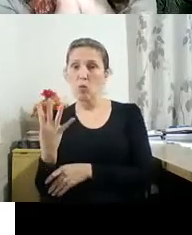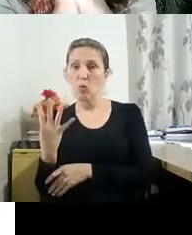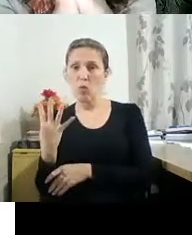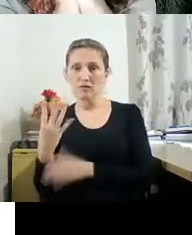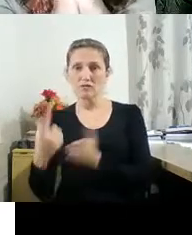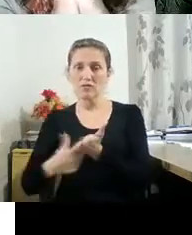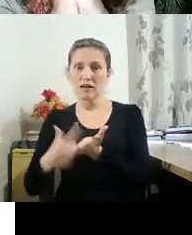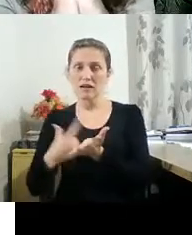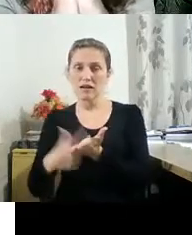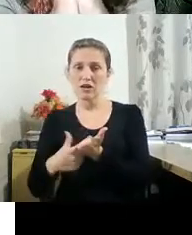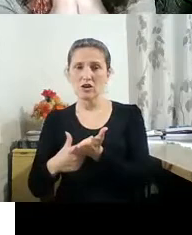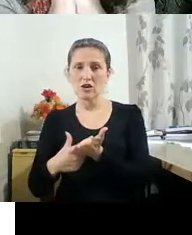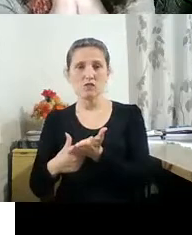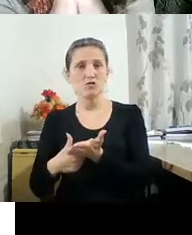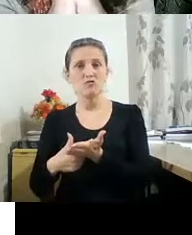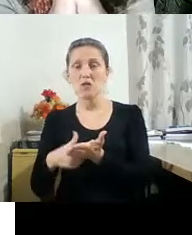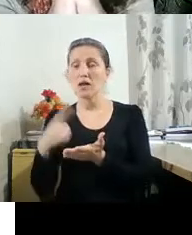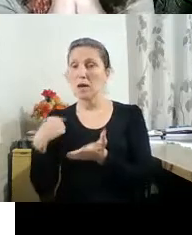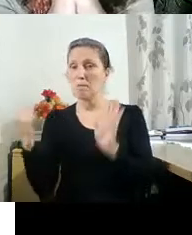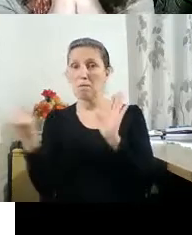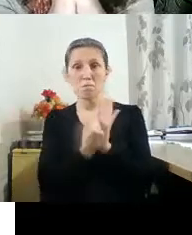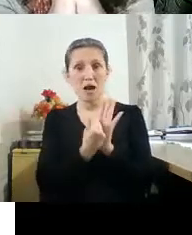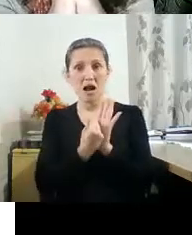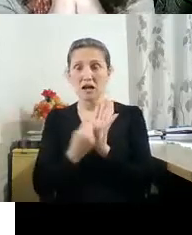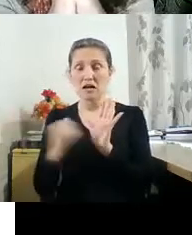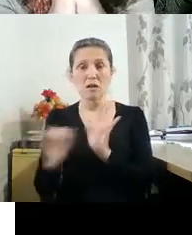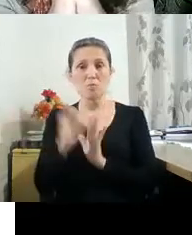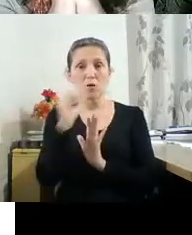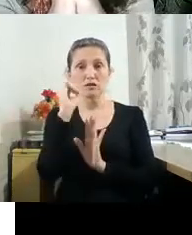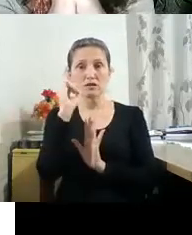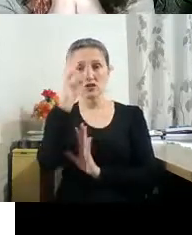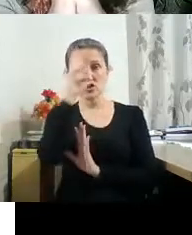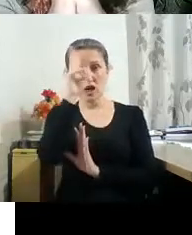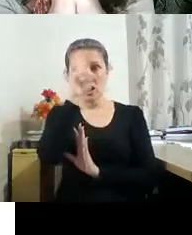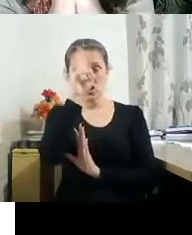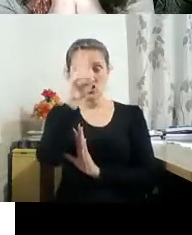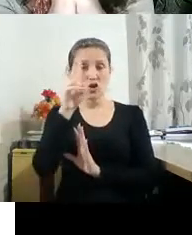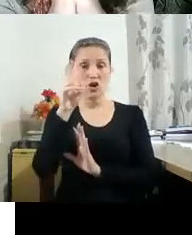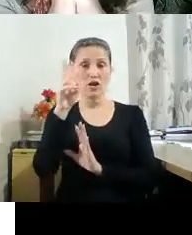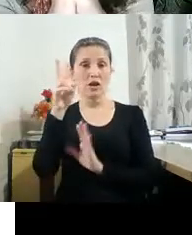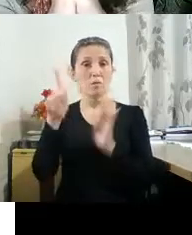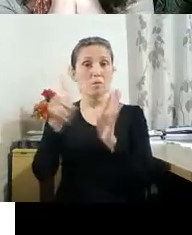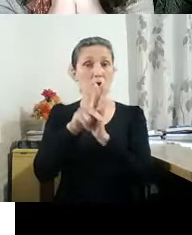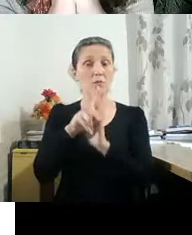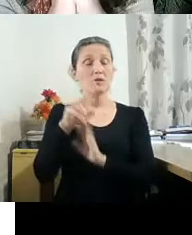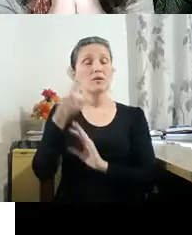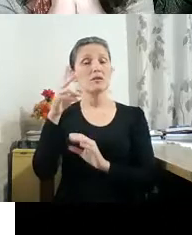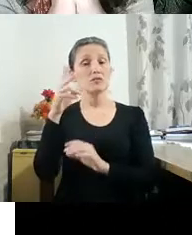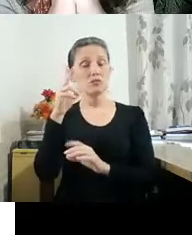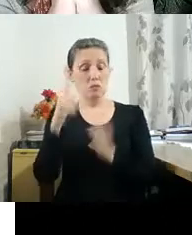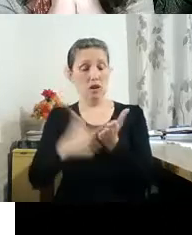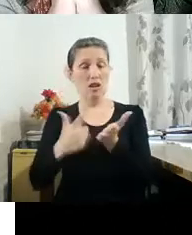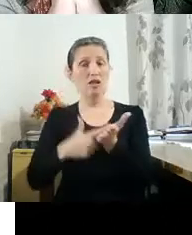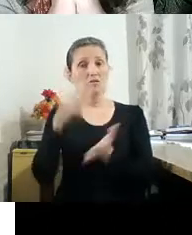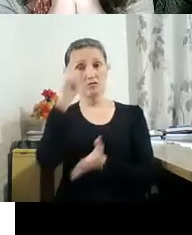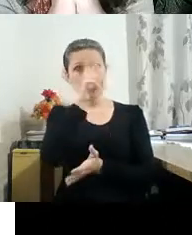que são muito emblemáticos na história dos livros de artista. São livros que, como Daniel